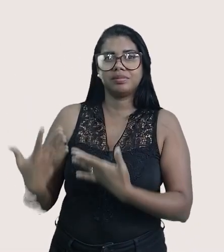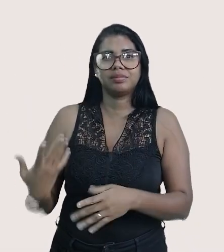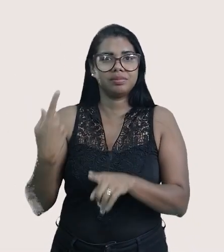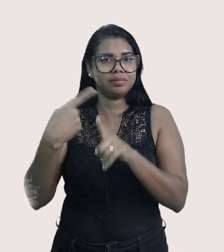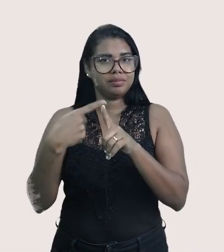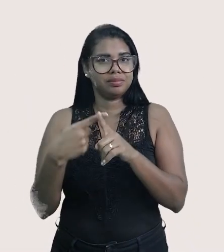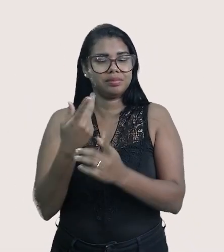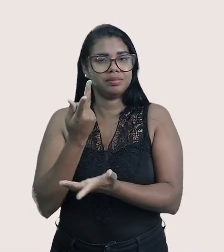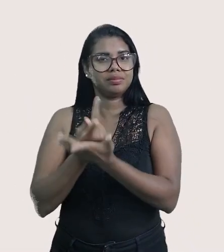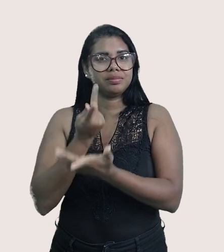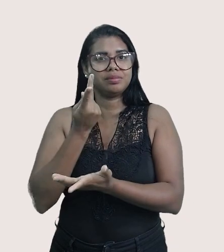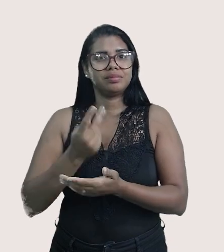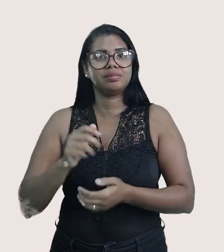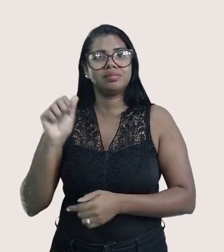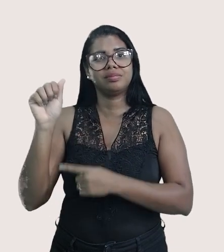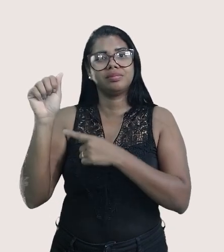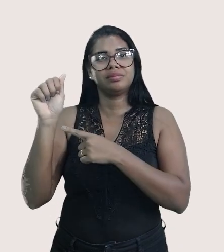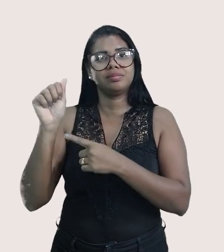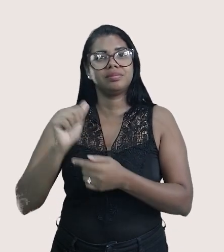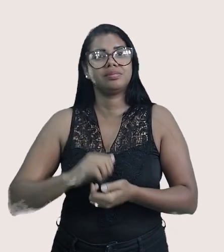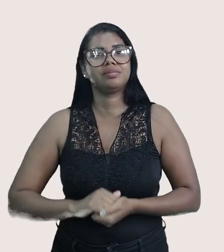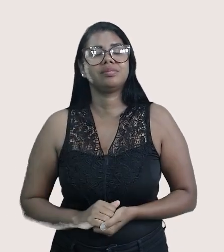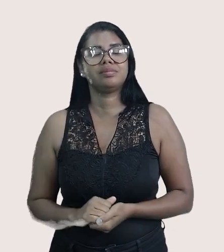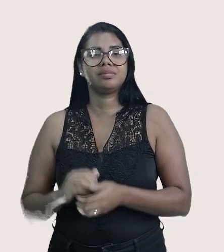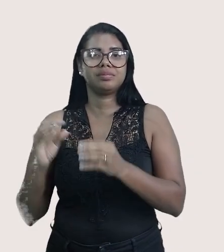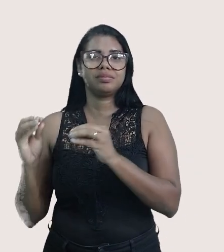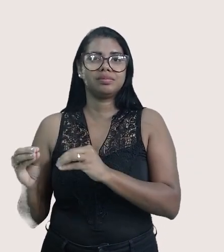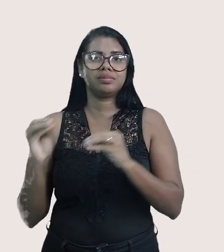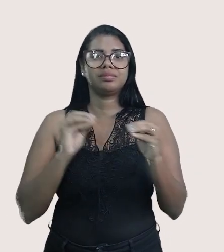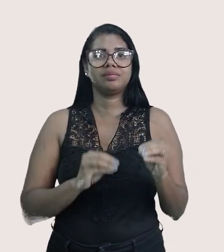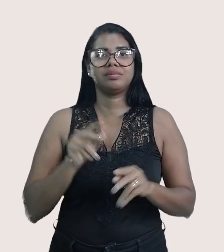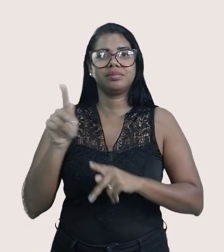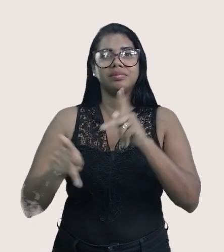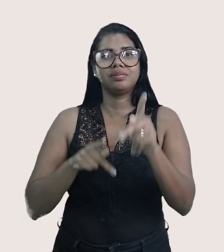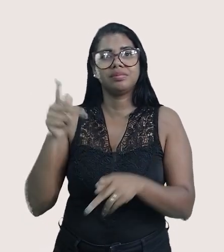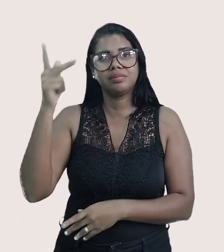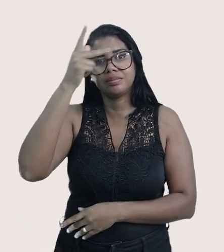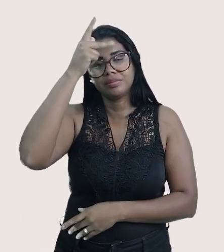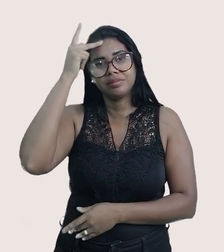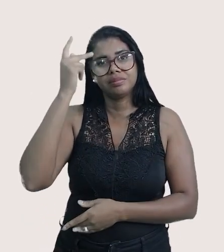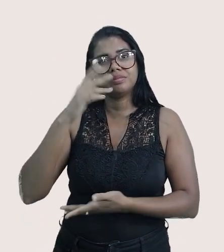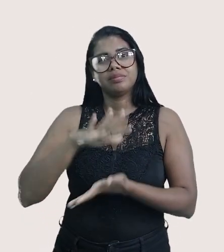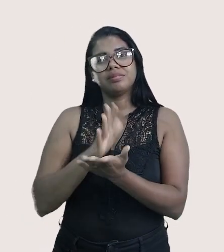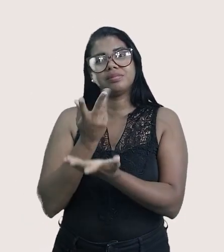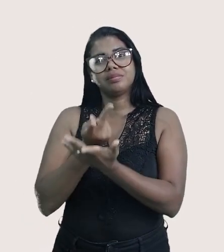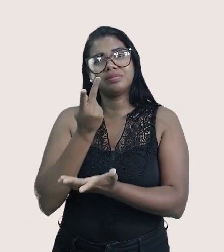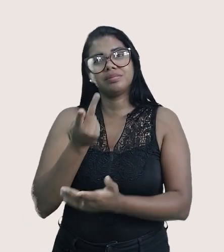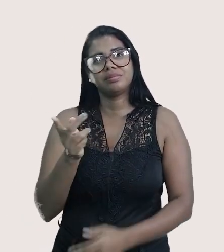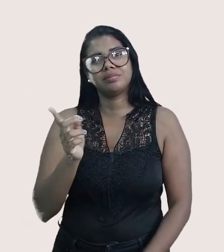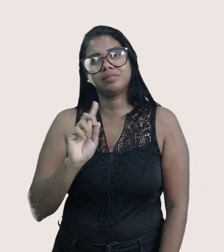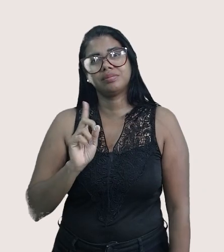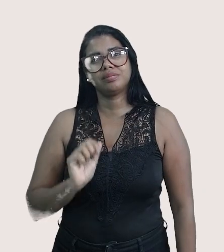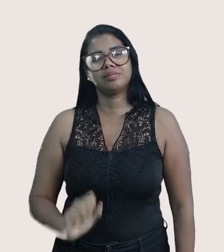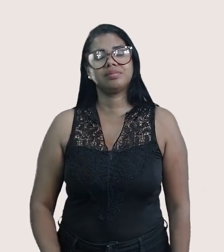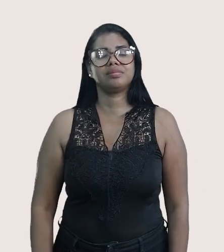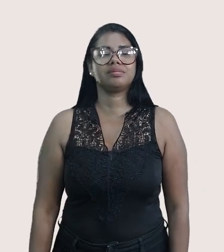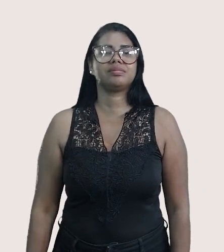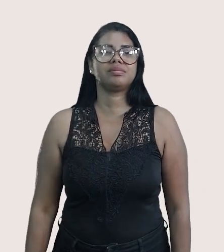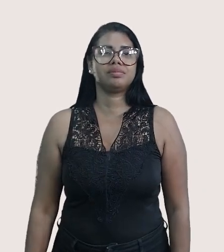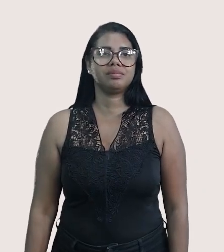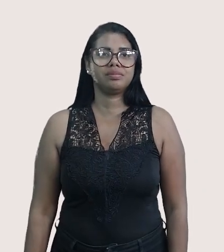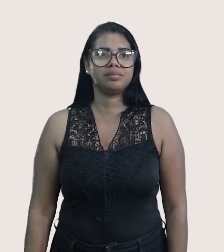quê? Razão. Letra A. Migração massiva de pessoas atingidas por catástrofe natural. Não, não é o caso.